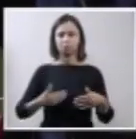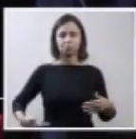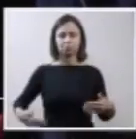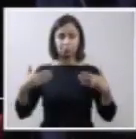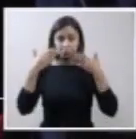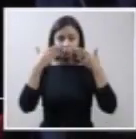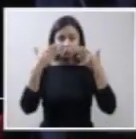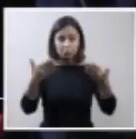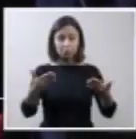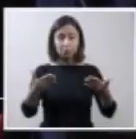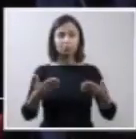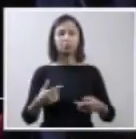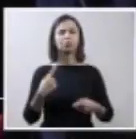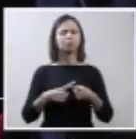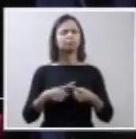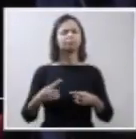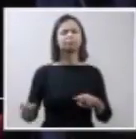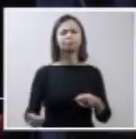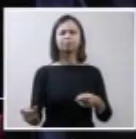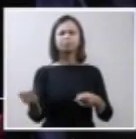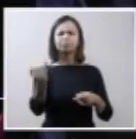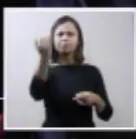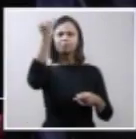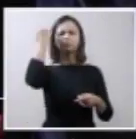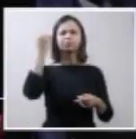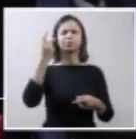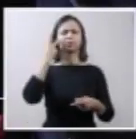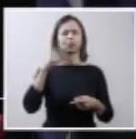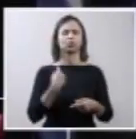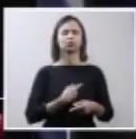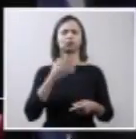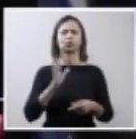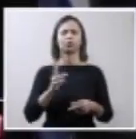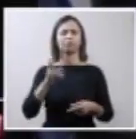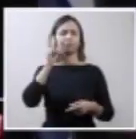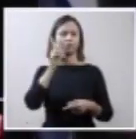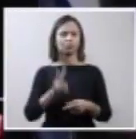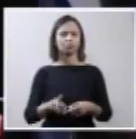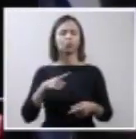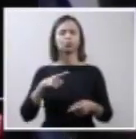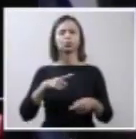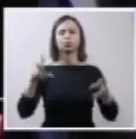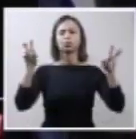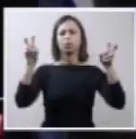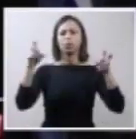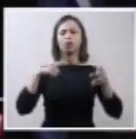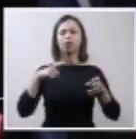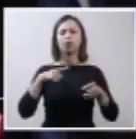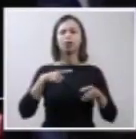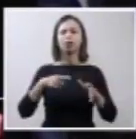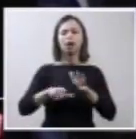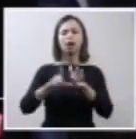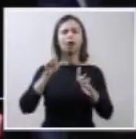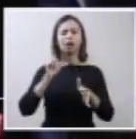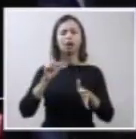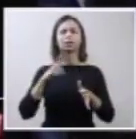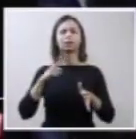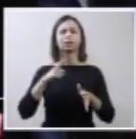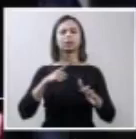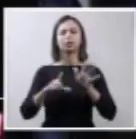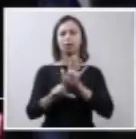algo salutar como nós já tínhamos visto no caso anterior da lei de